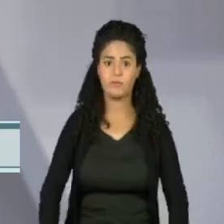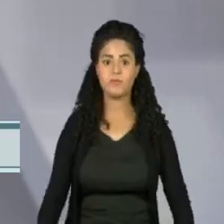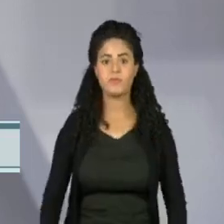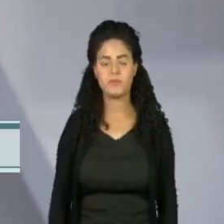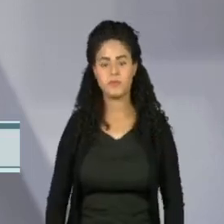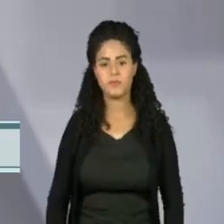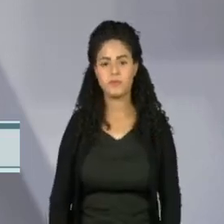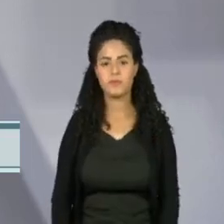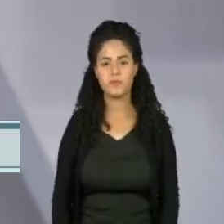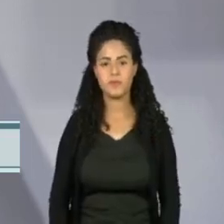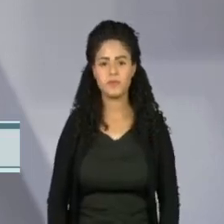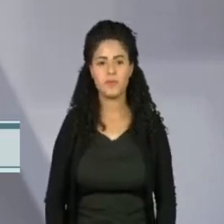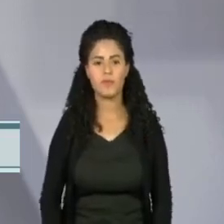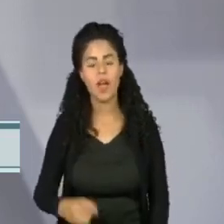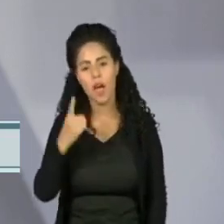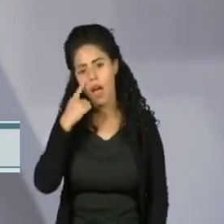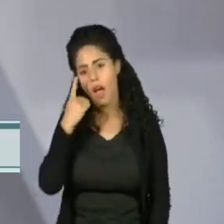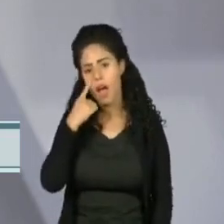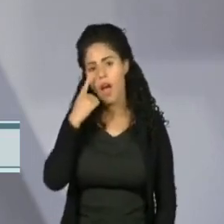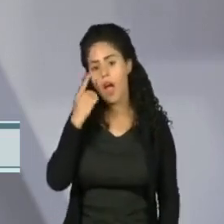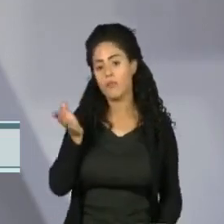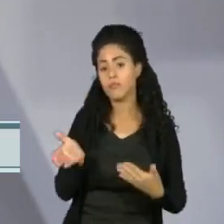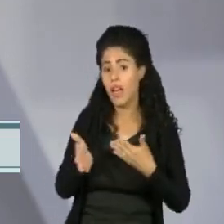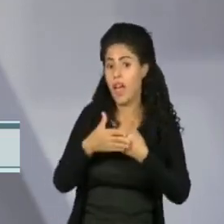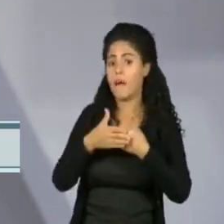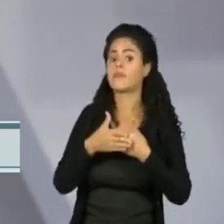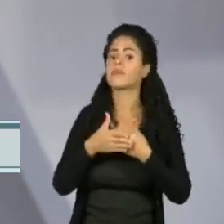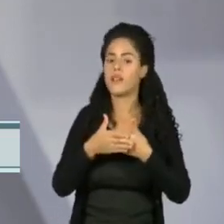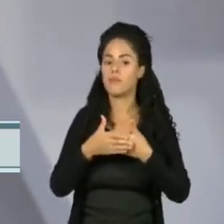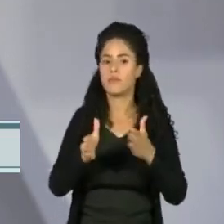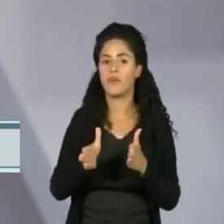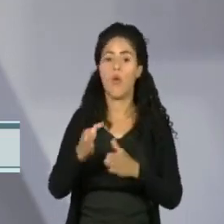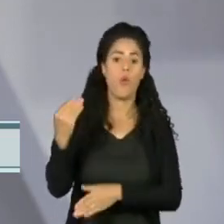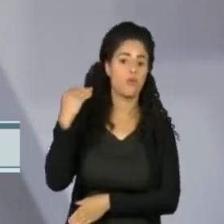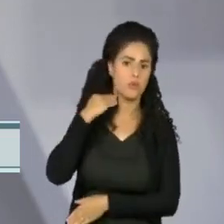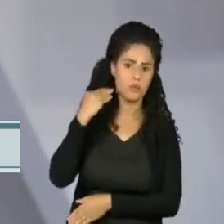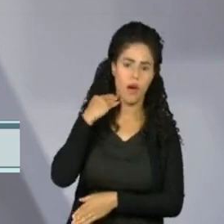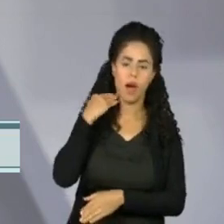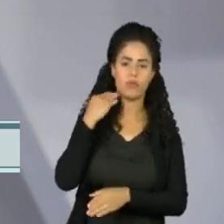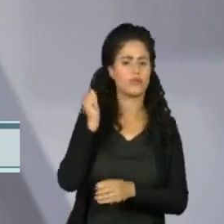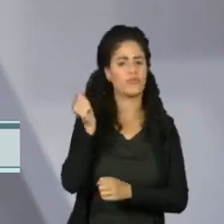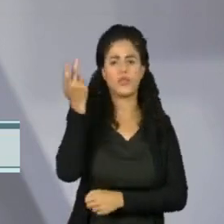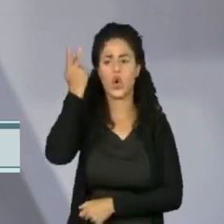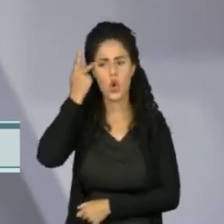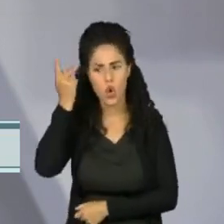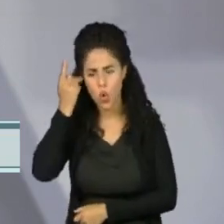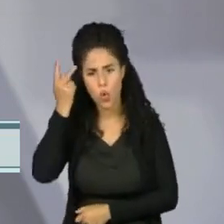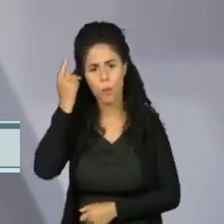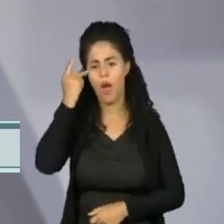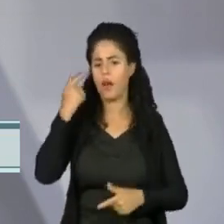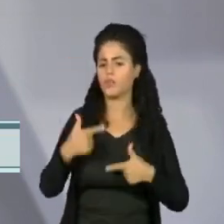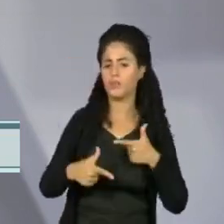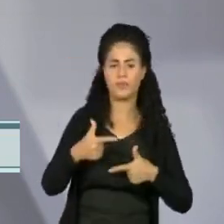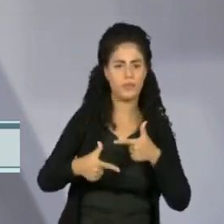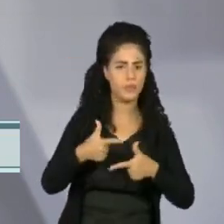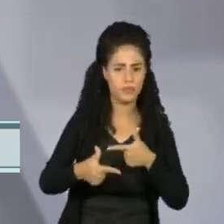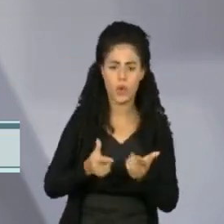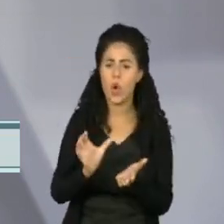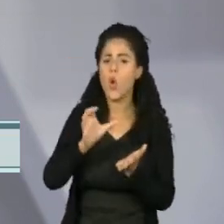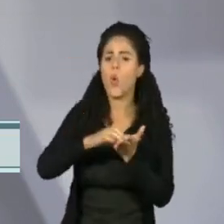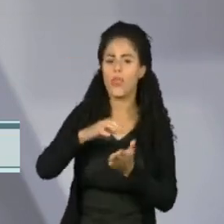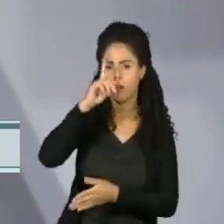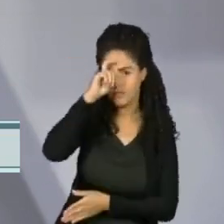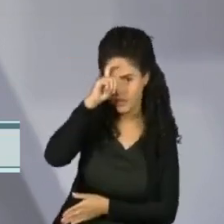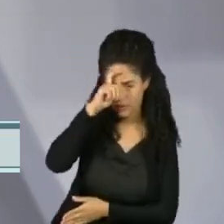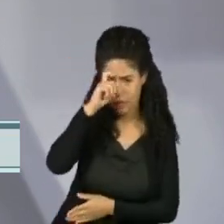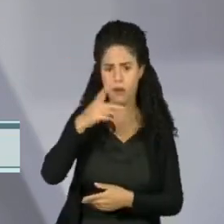Veja o que abre e o que fecha amanhã na capital. Os bancos terão funcionamento normal, os postos de saúde também estarão